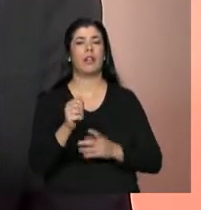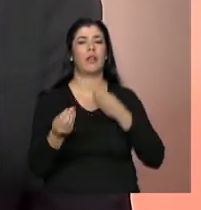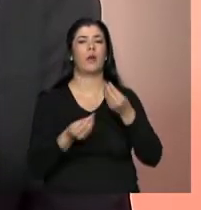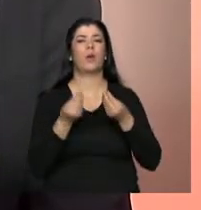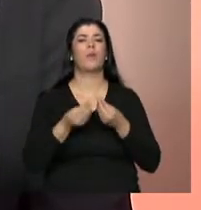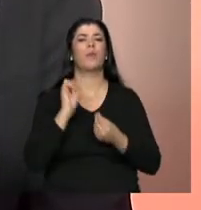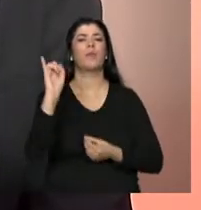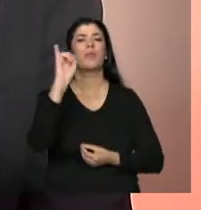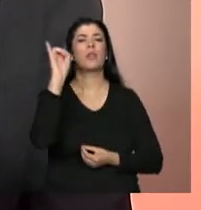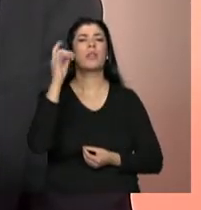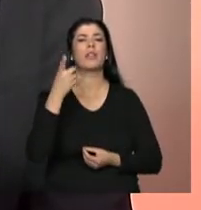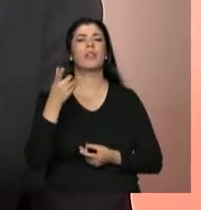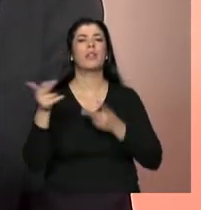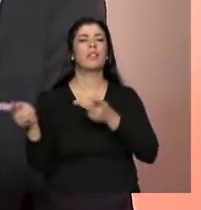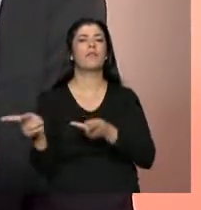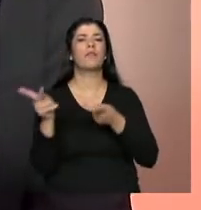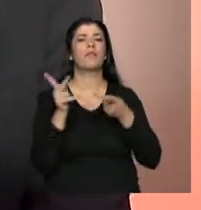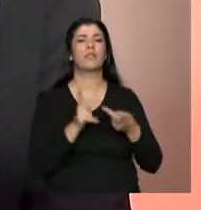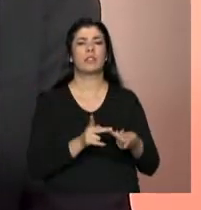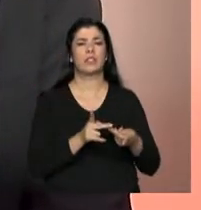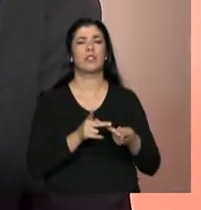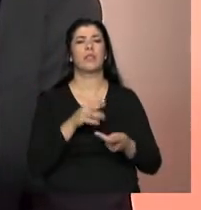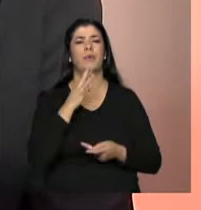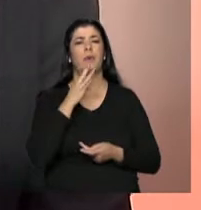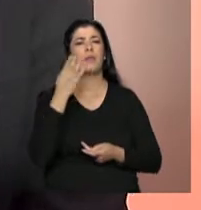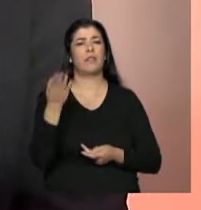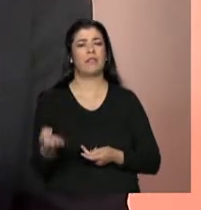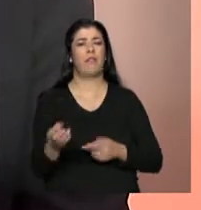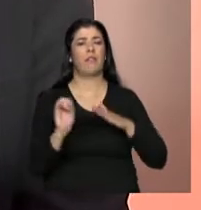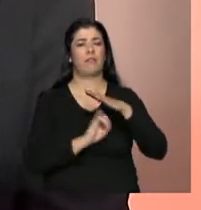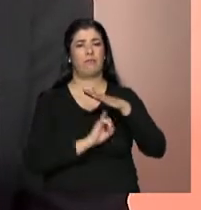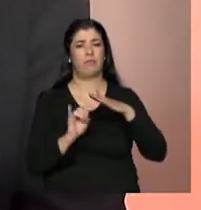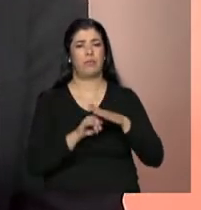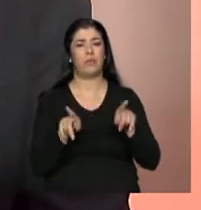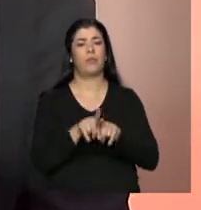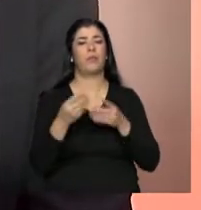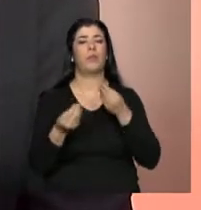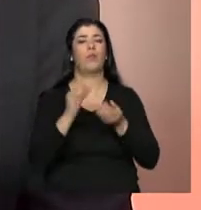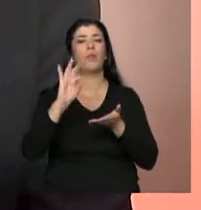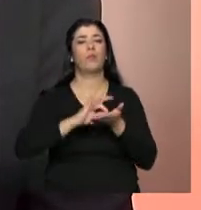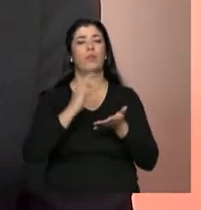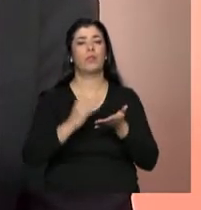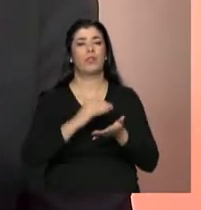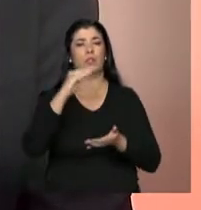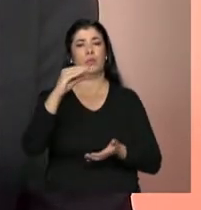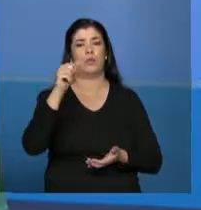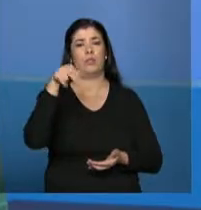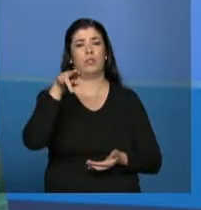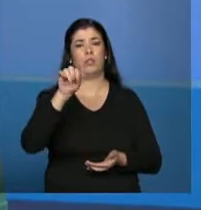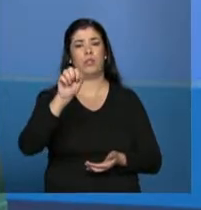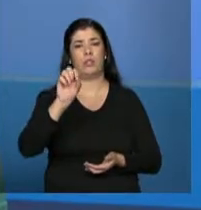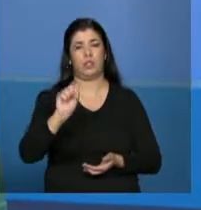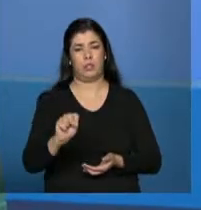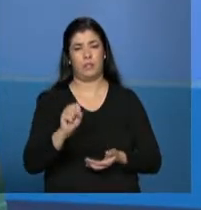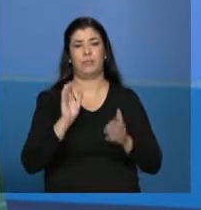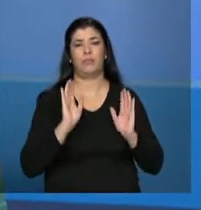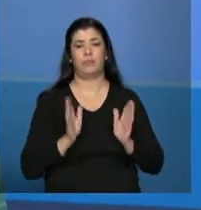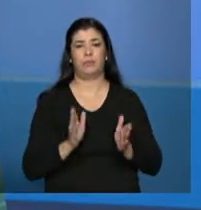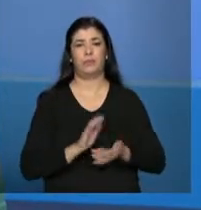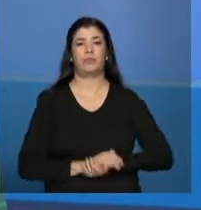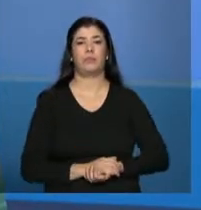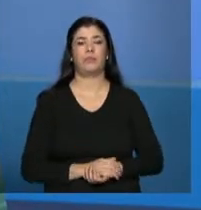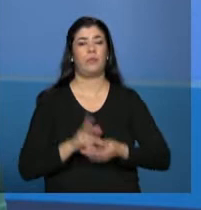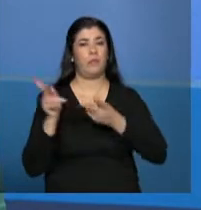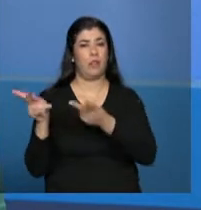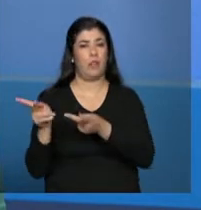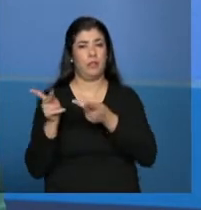para o preenchimento do Quinegas e se é necessário registrá-las no sistema? Explica para a gente isso direitinho. Pois não. As visitas a